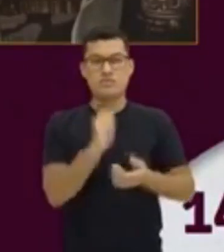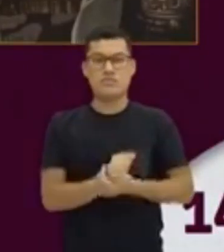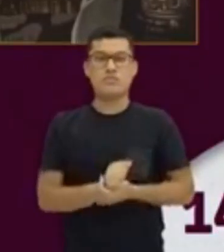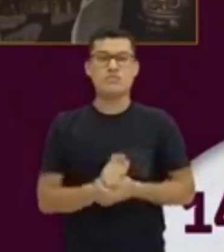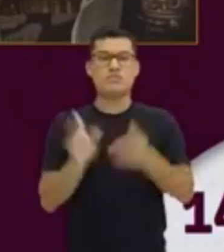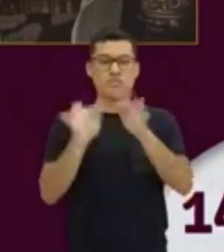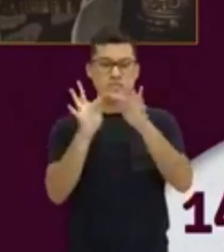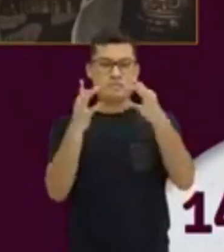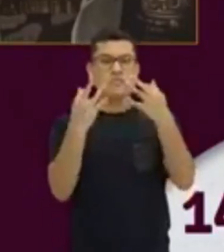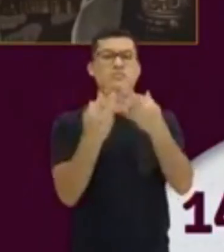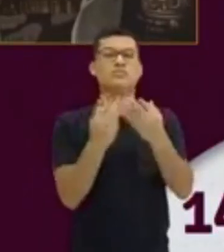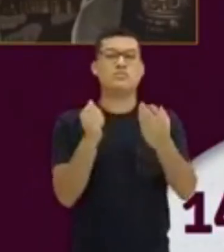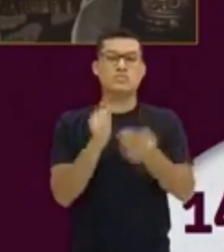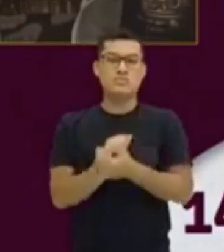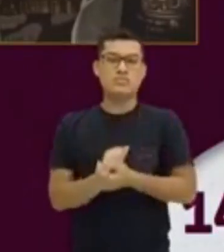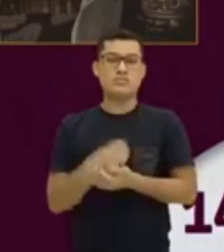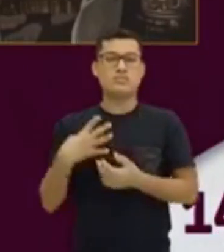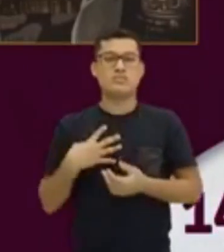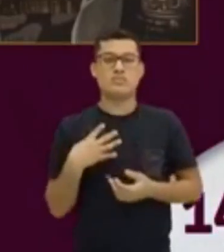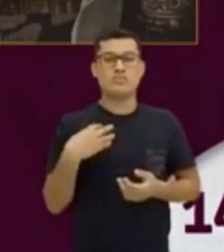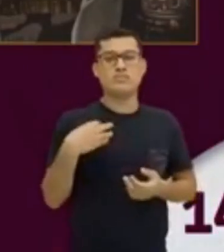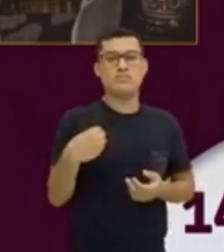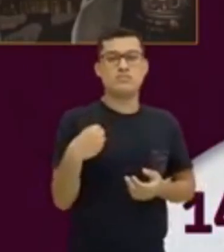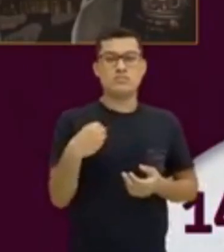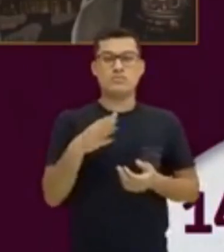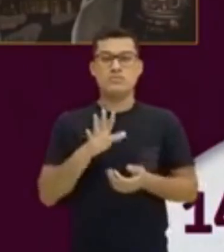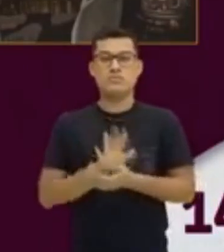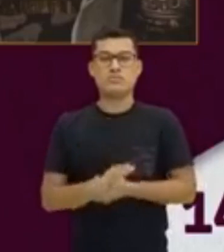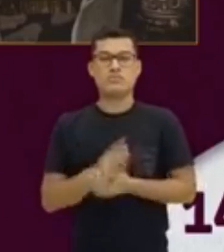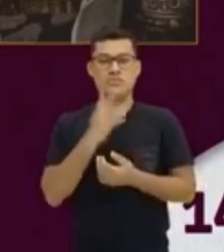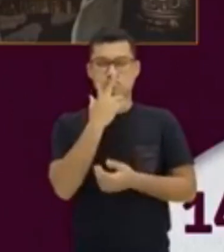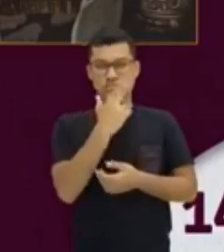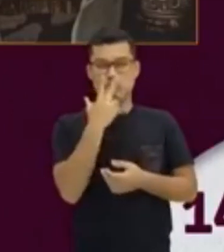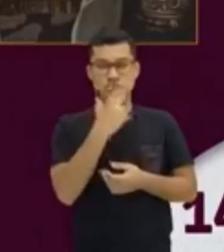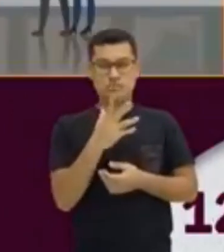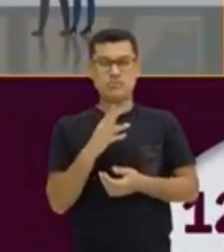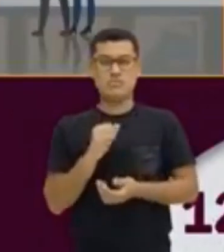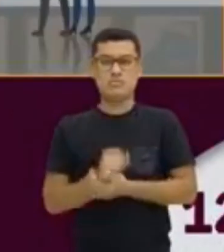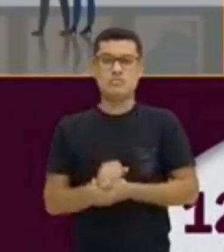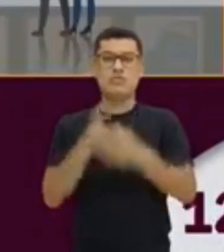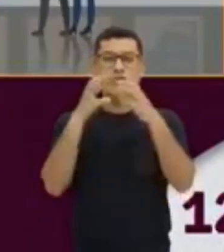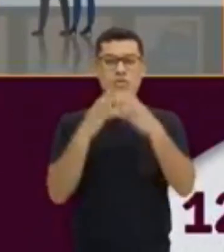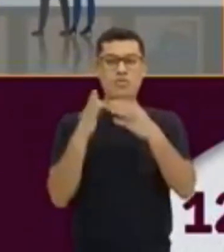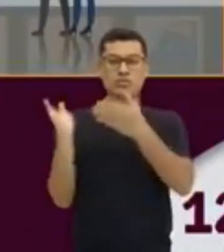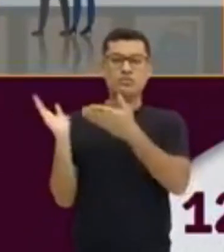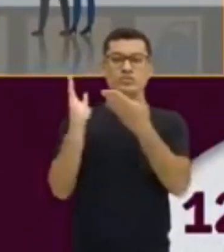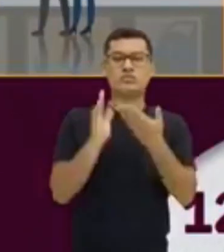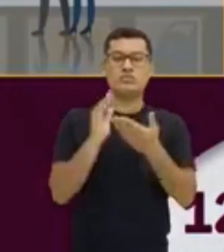A família. Ele é filho. Aí aparece a paternidade. De onde ele veio?